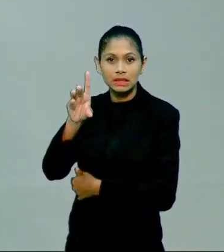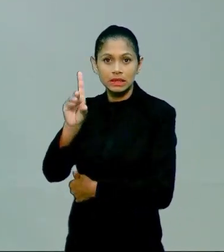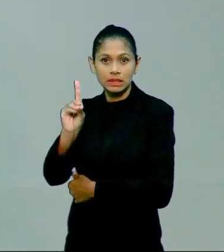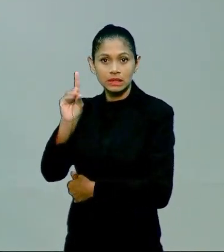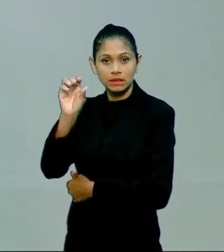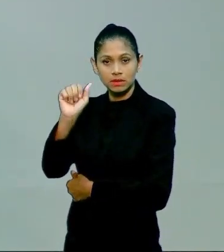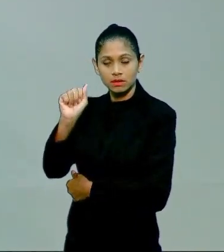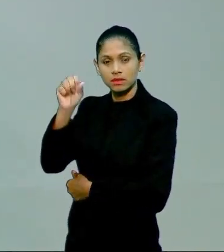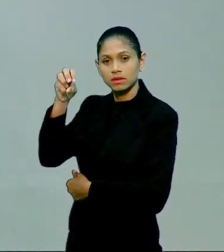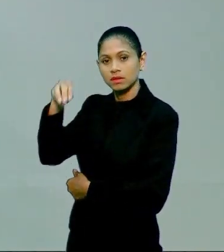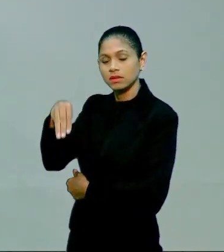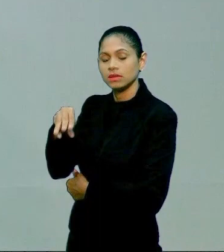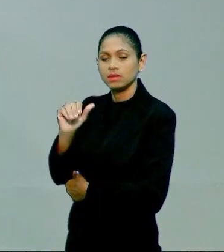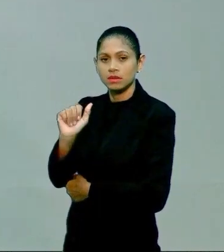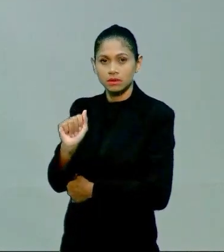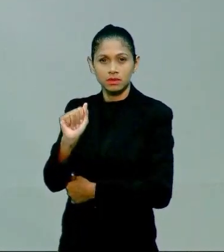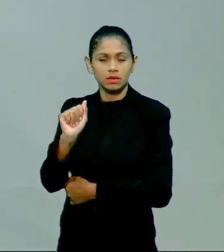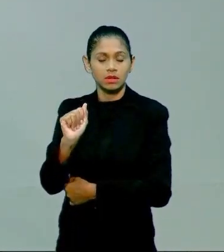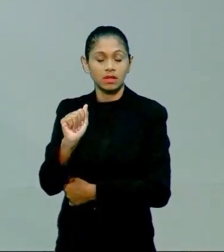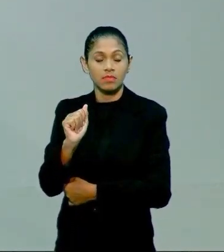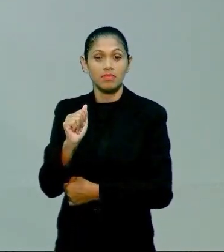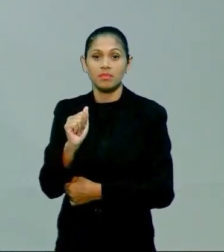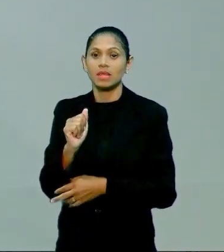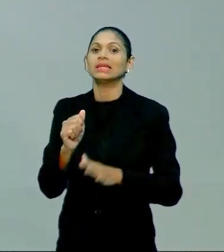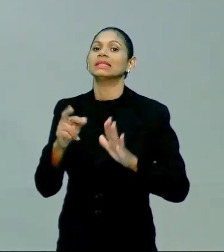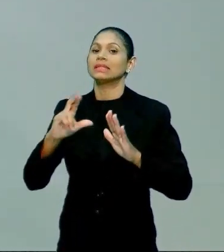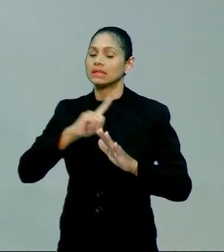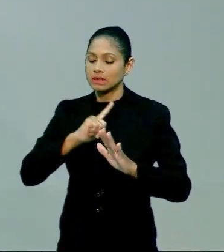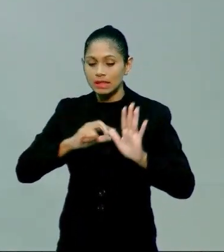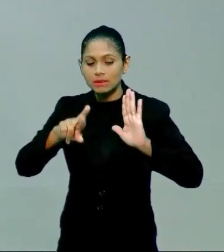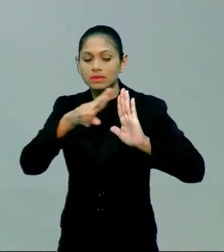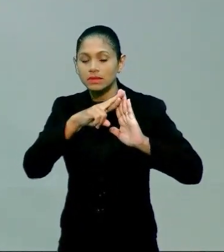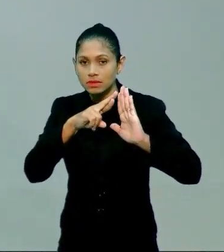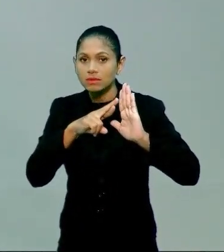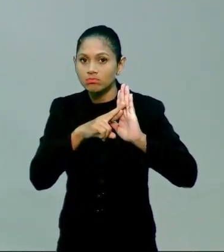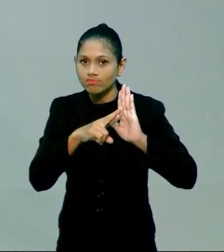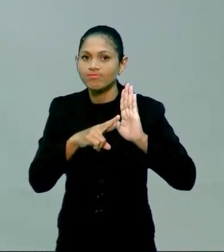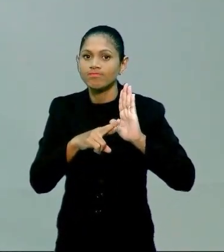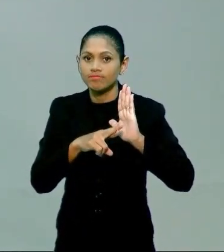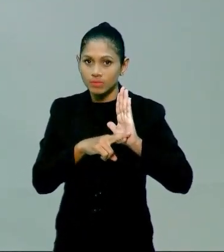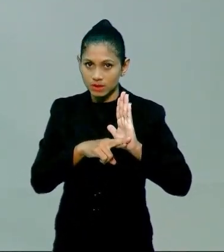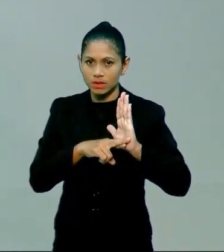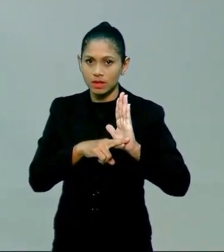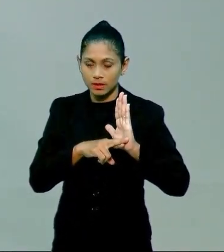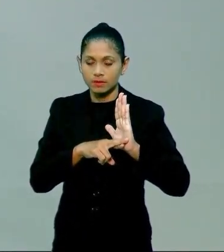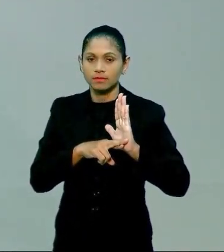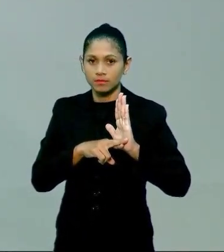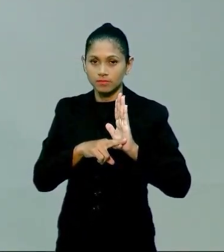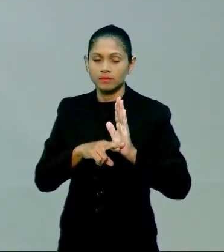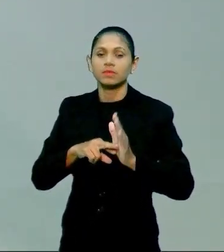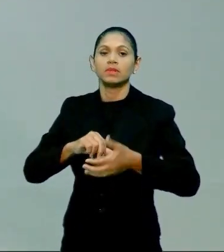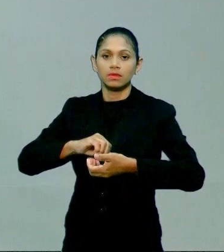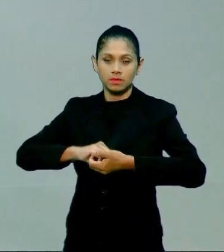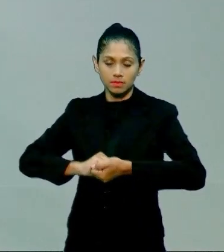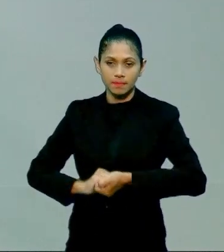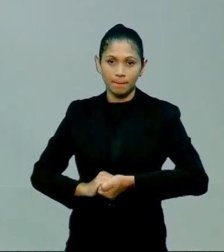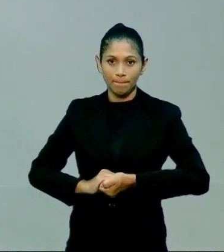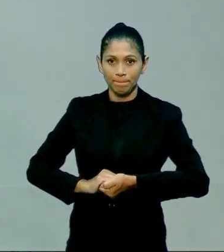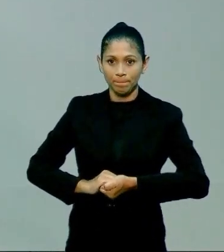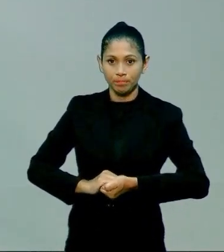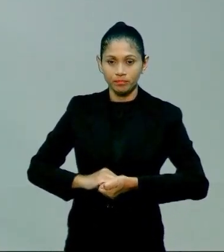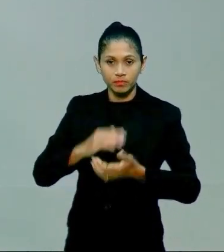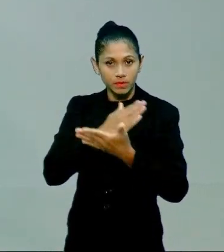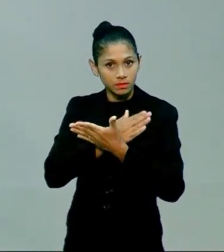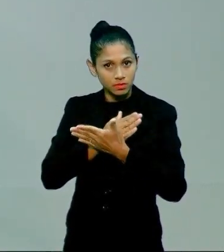ter que andar uma casa por vez, se eu ficar em determinada posição, eu vou ter que comer aquela casa, se eu não comer... Então, a gente